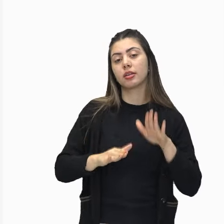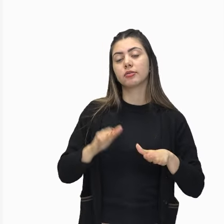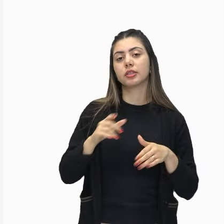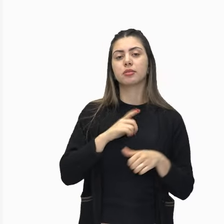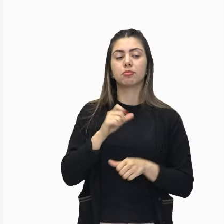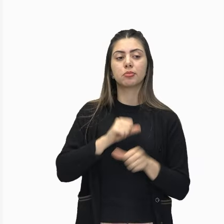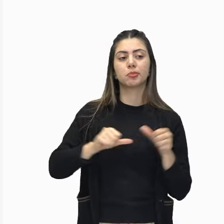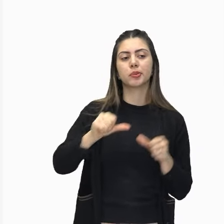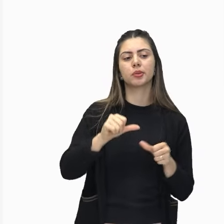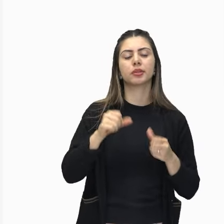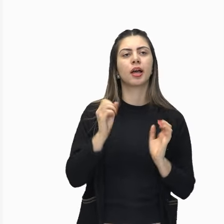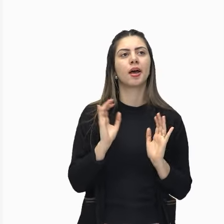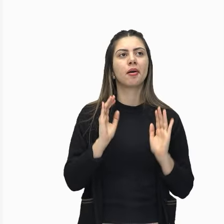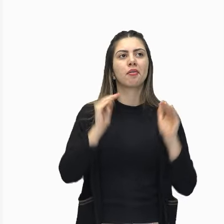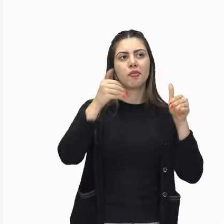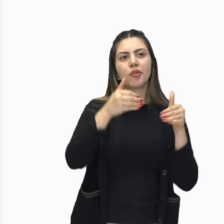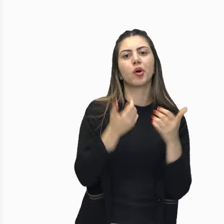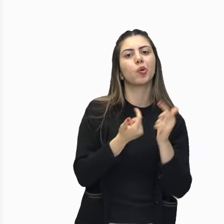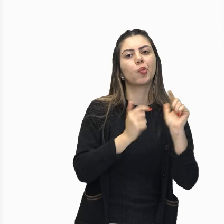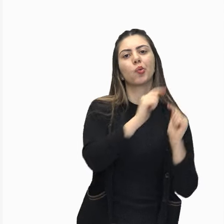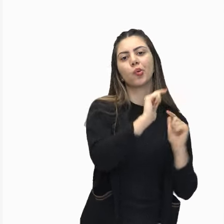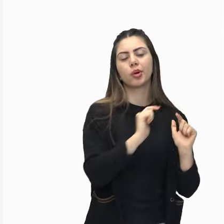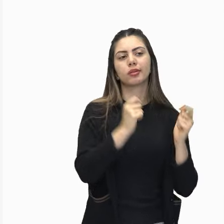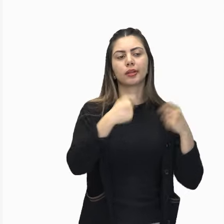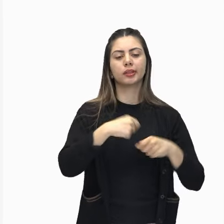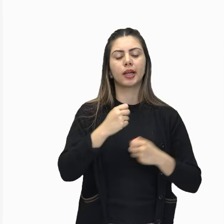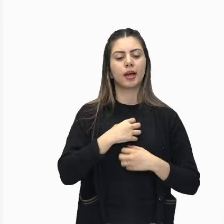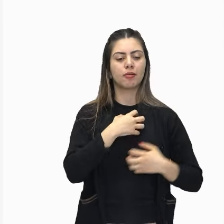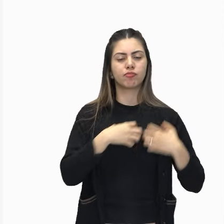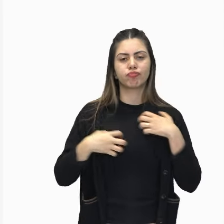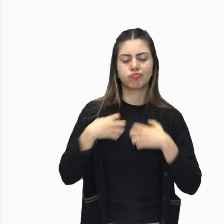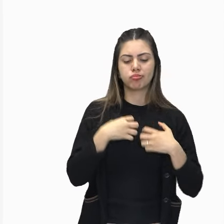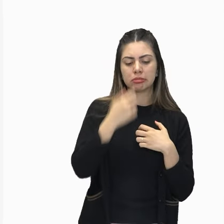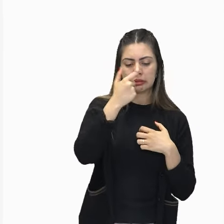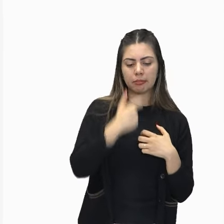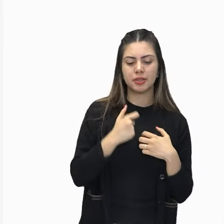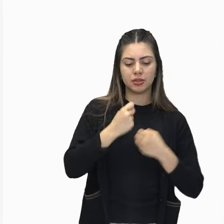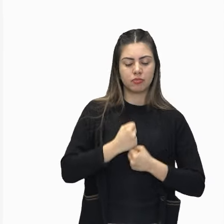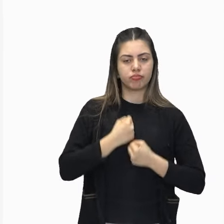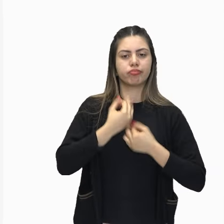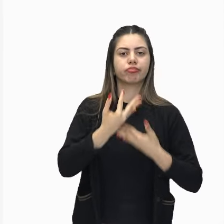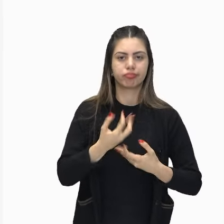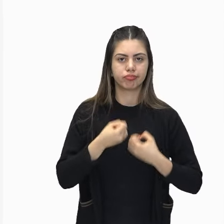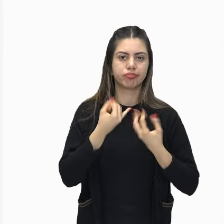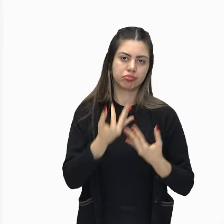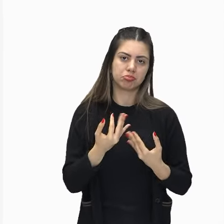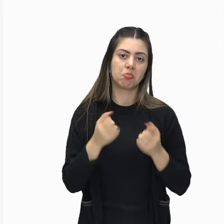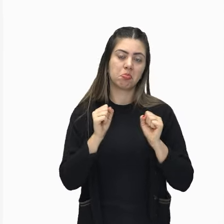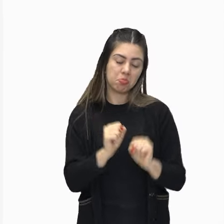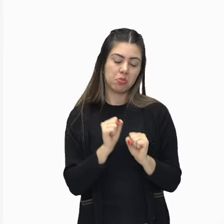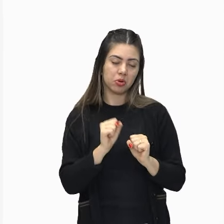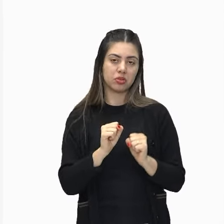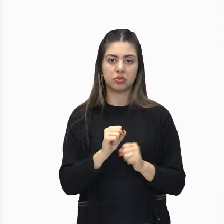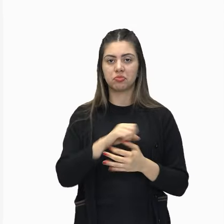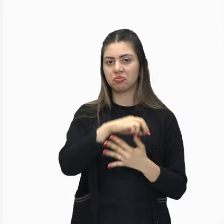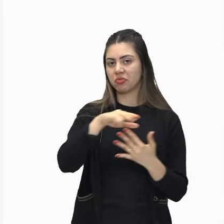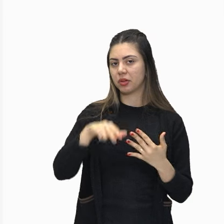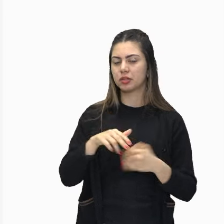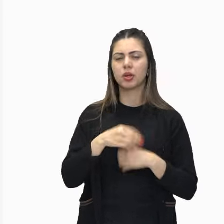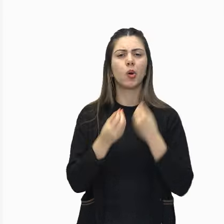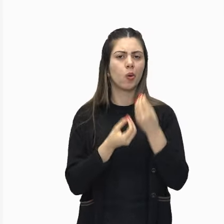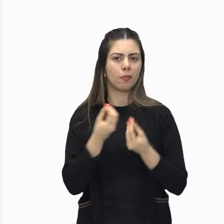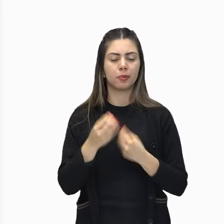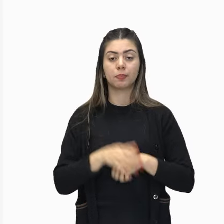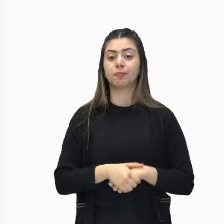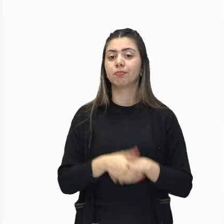realidade social para se tornar a expressão angustiada do indivíduo familiar. Então, gente, como funciona isso?